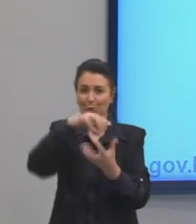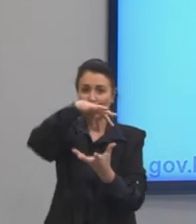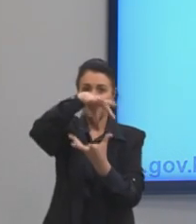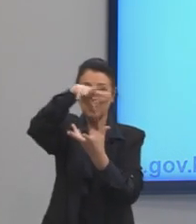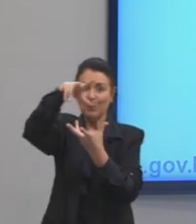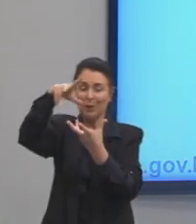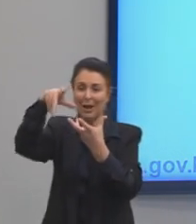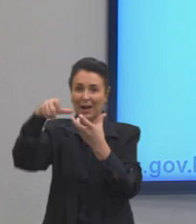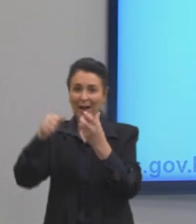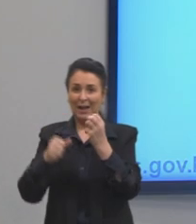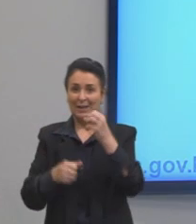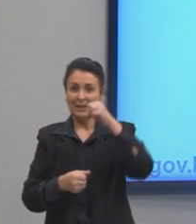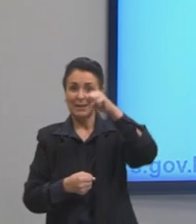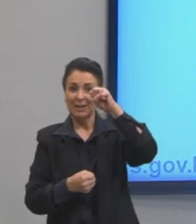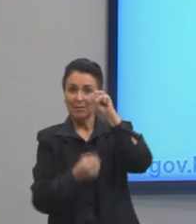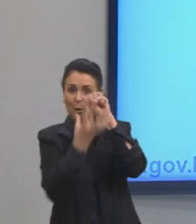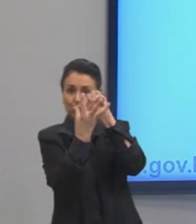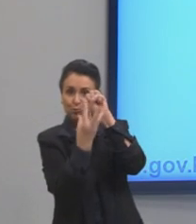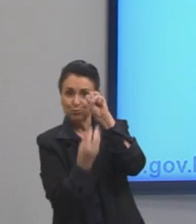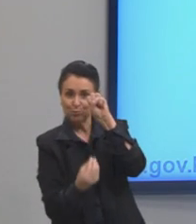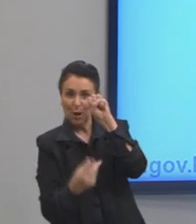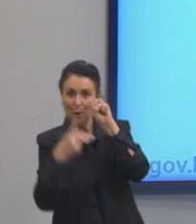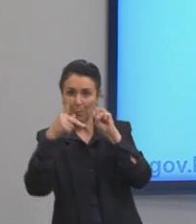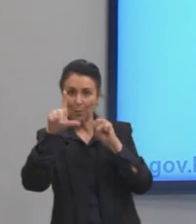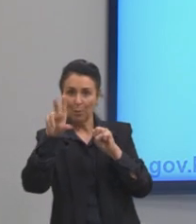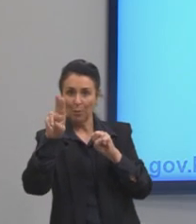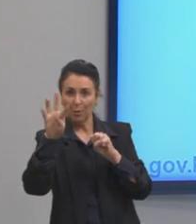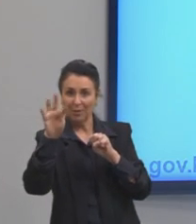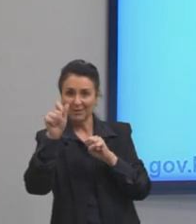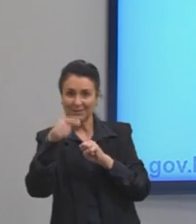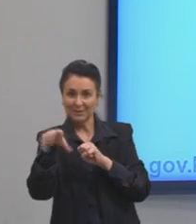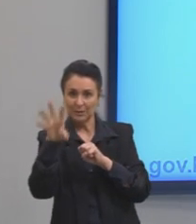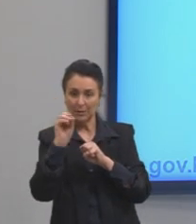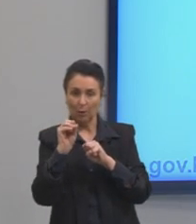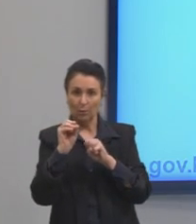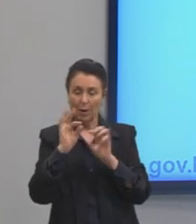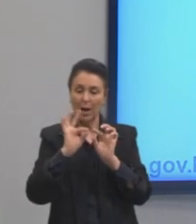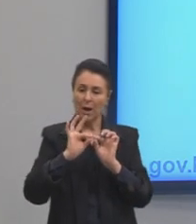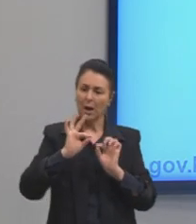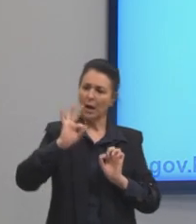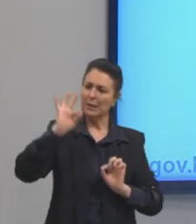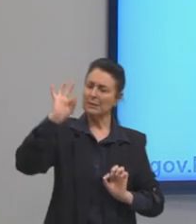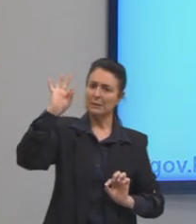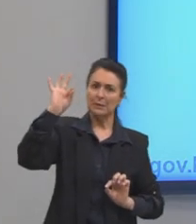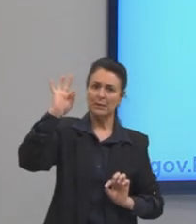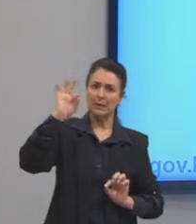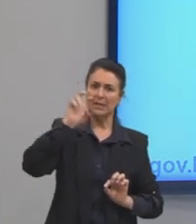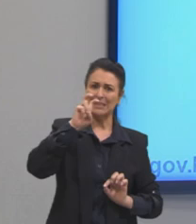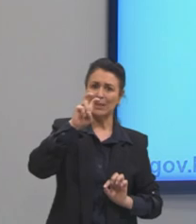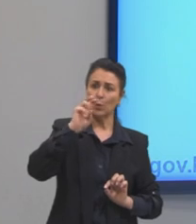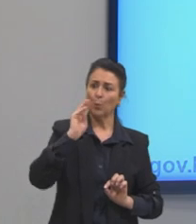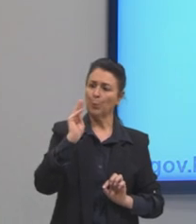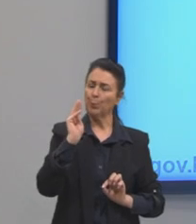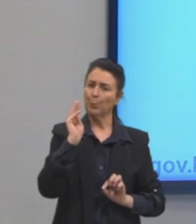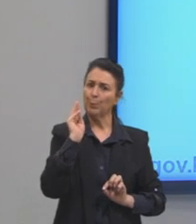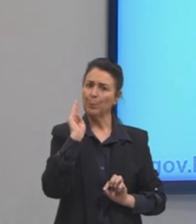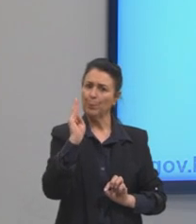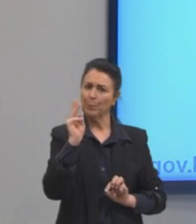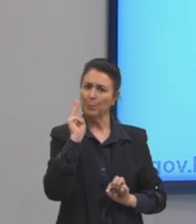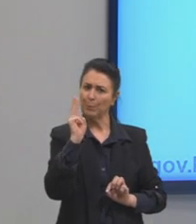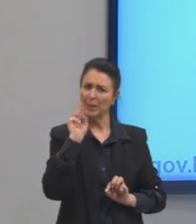Neste instante, a distância da sonda à Terra era de aproximadamente 5 bilhões de quilômetros.